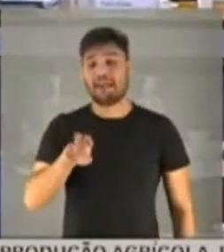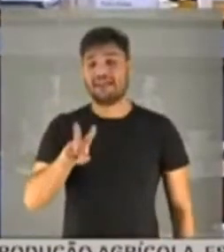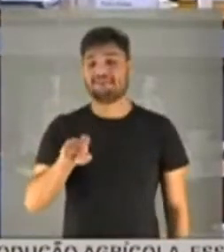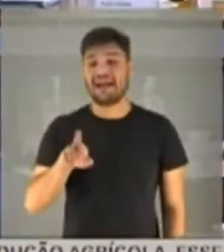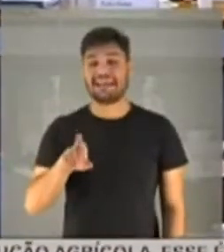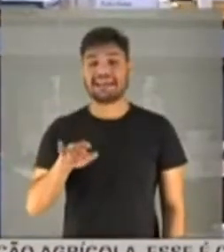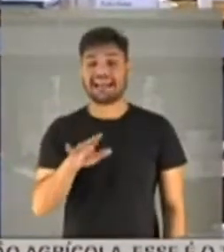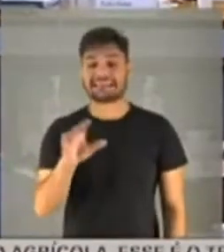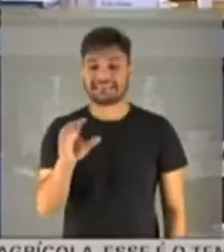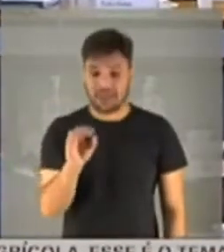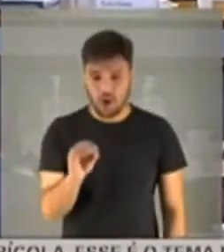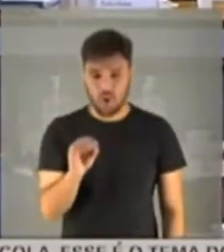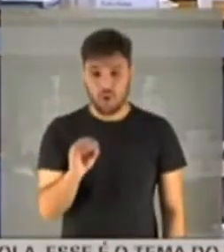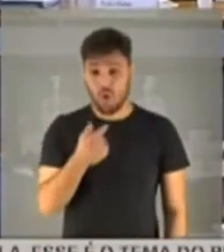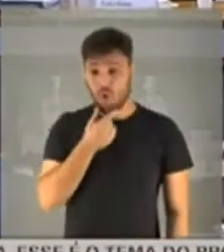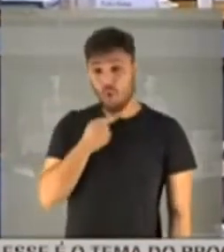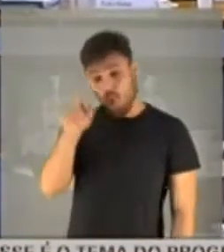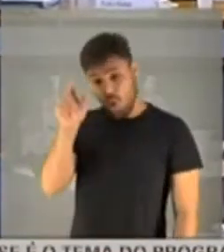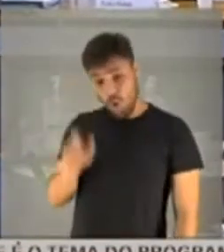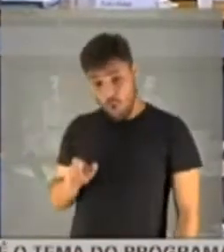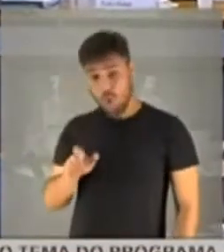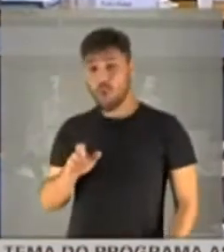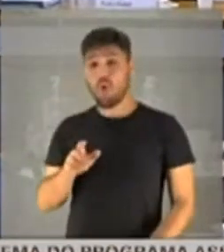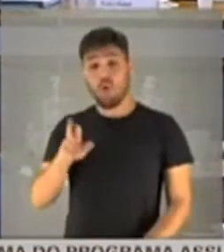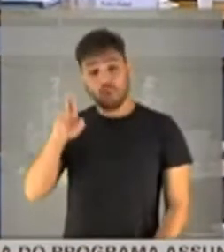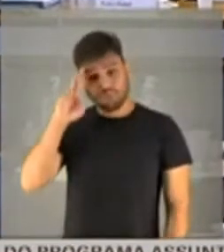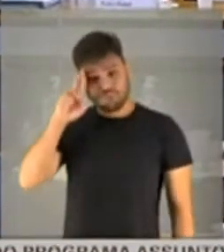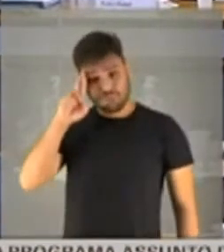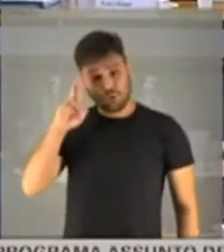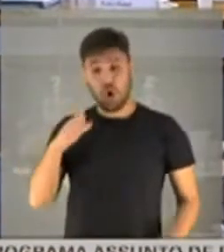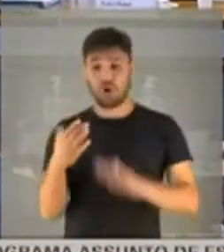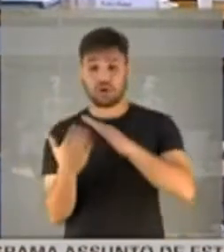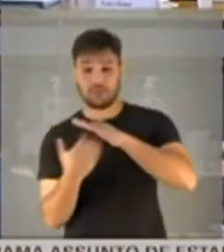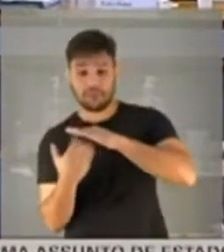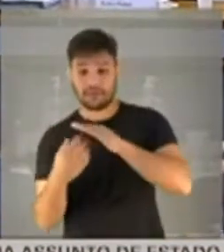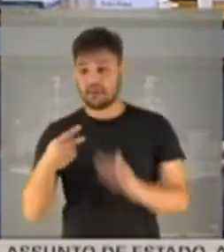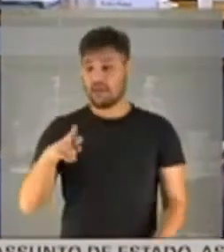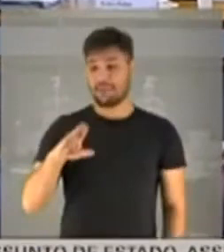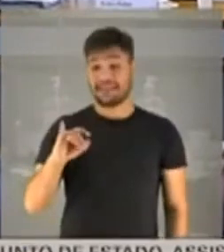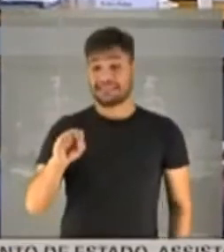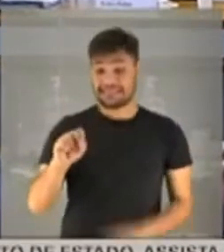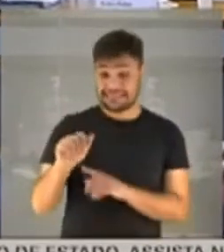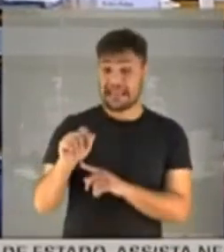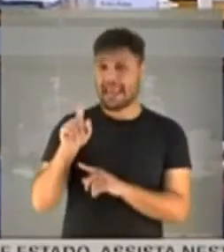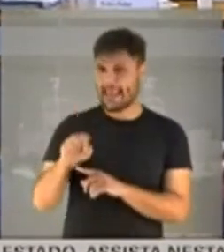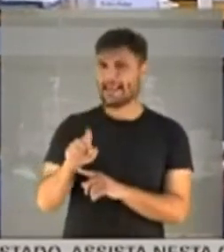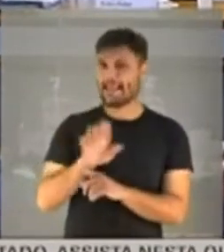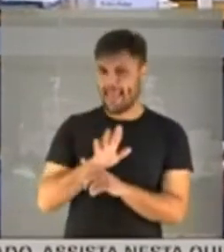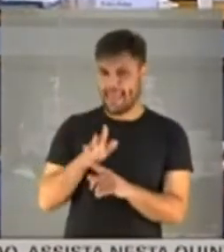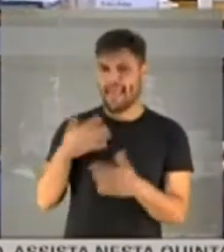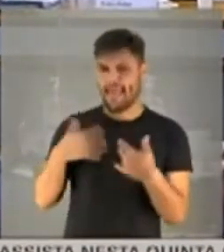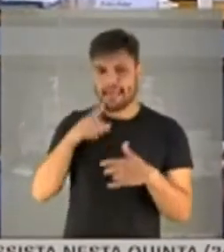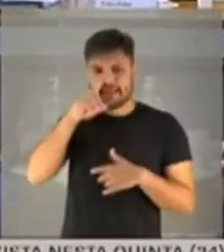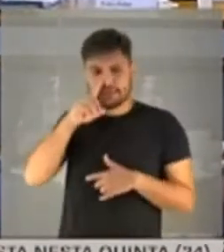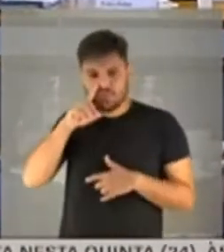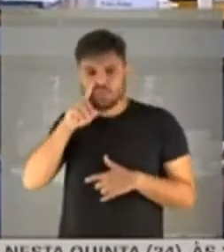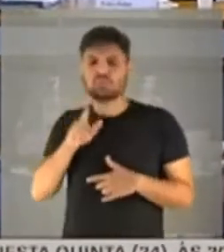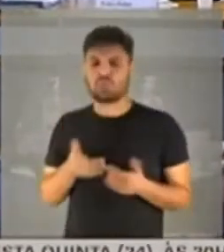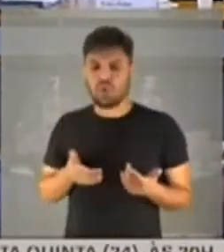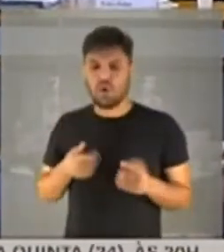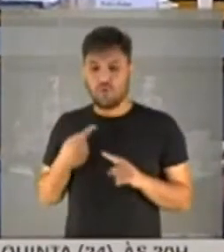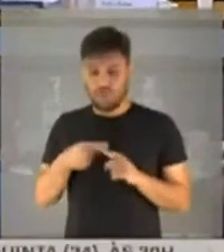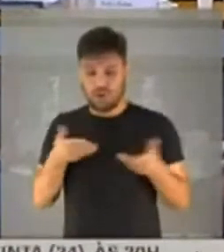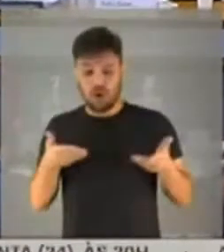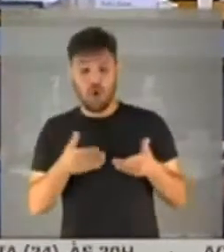e, sendo o proprietário da Precisa um alvo indiscutível, num processo desse que nós estamos